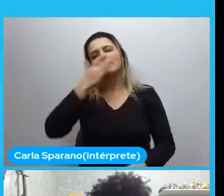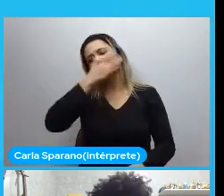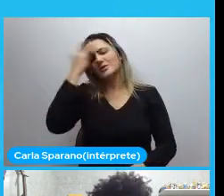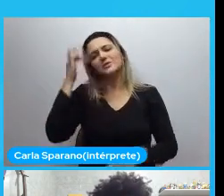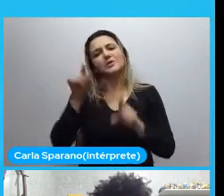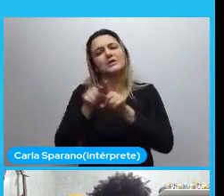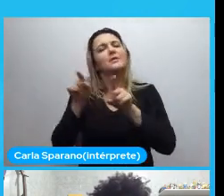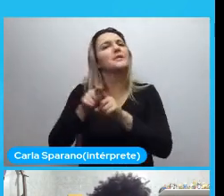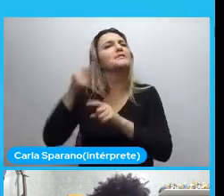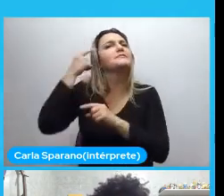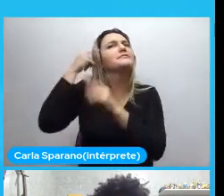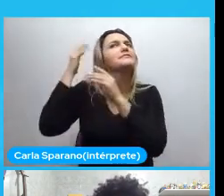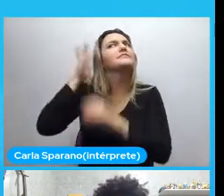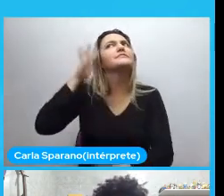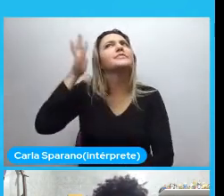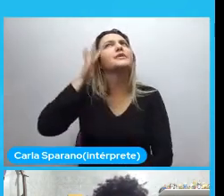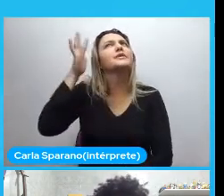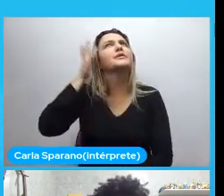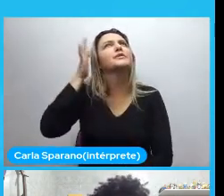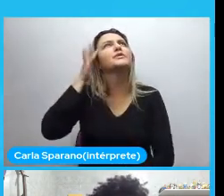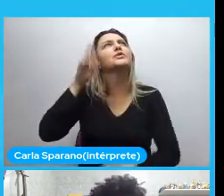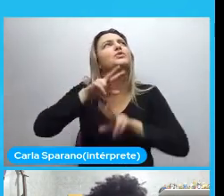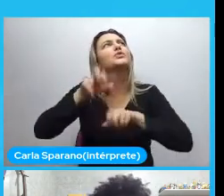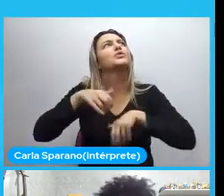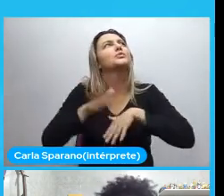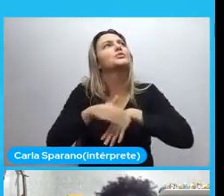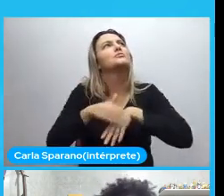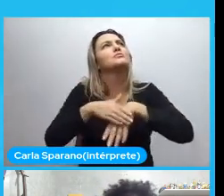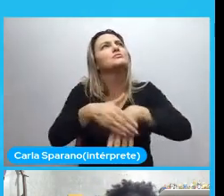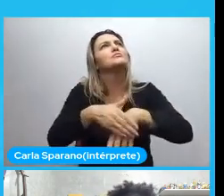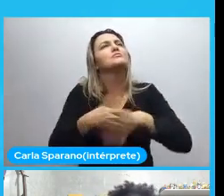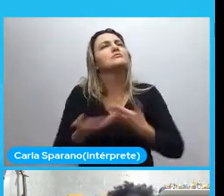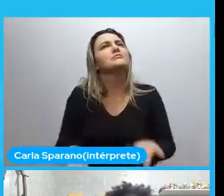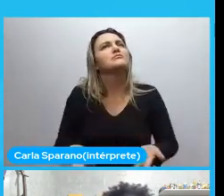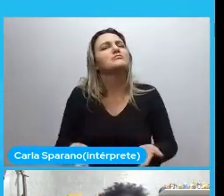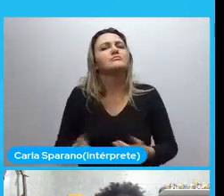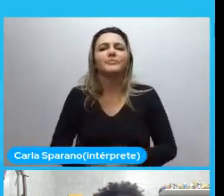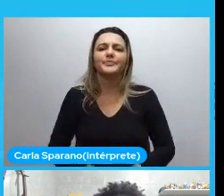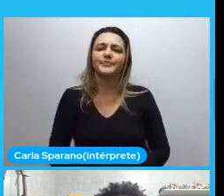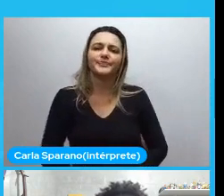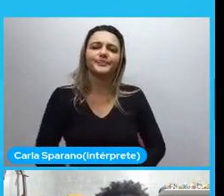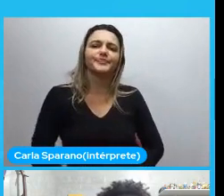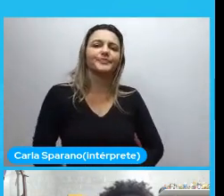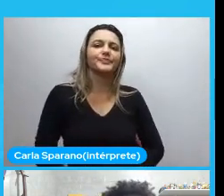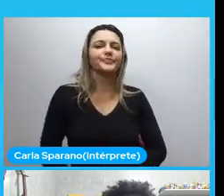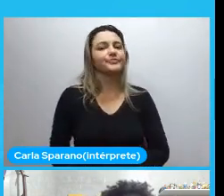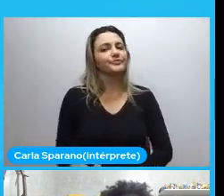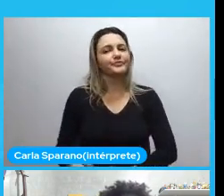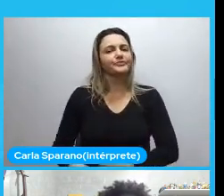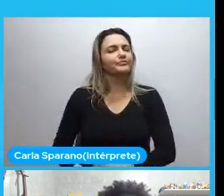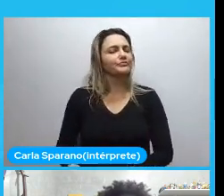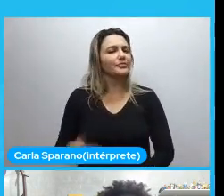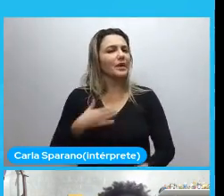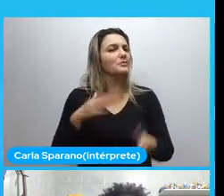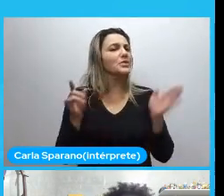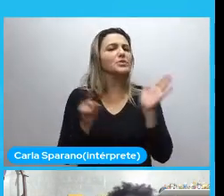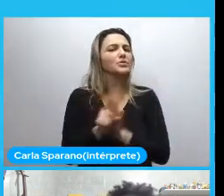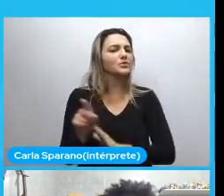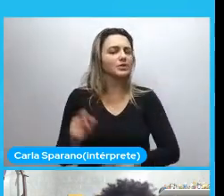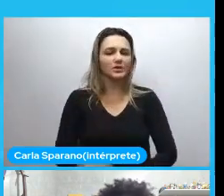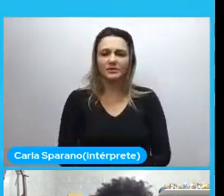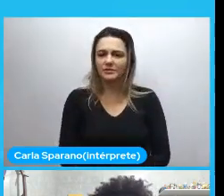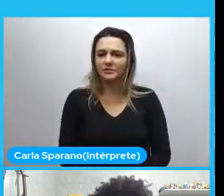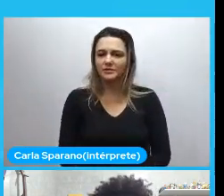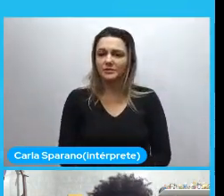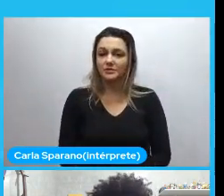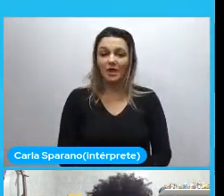refletem. Sobre. As suas produções. E sobre aquilo que está fazendo. E aí. É. O questionamento que fica é isso. É. Quem é que está